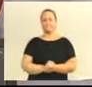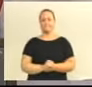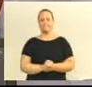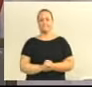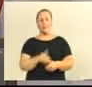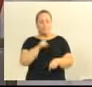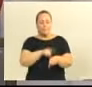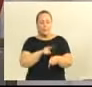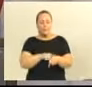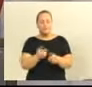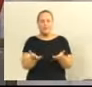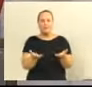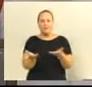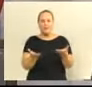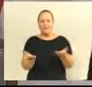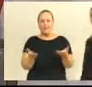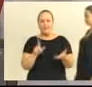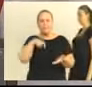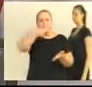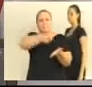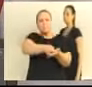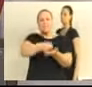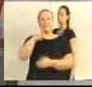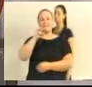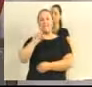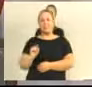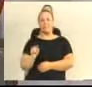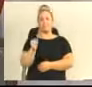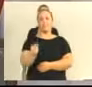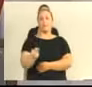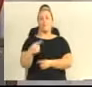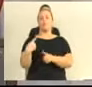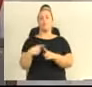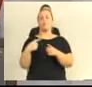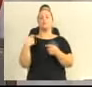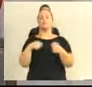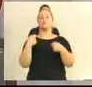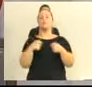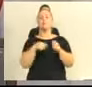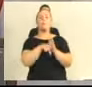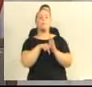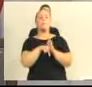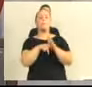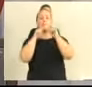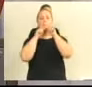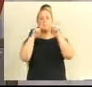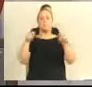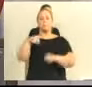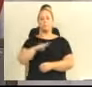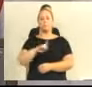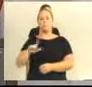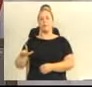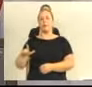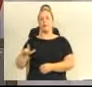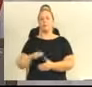intervenção se pagou 30 mil reais para uma empresa de consultoria deblumenal chamada